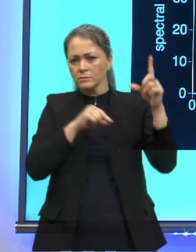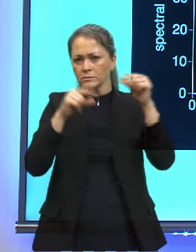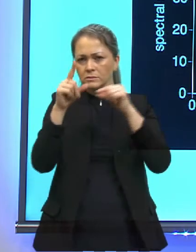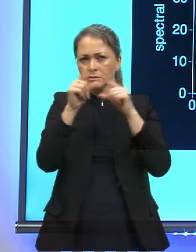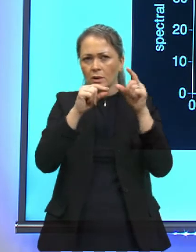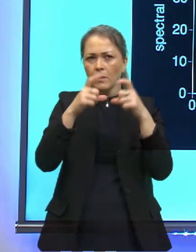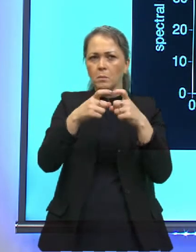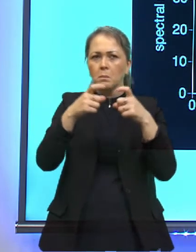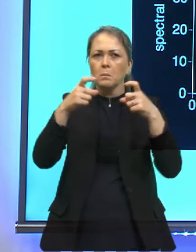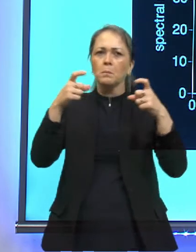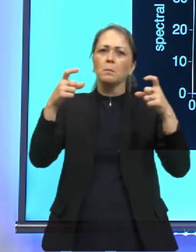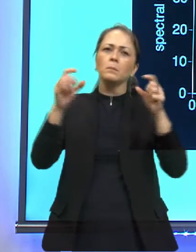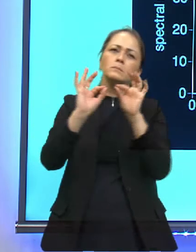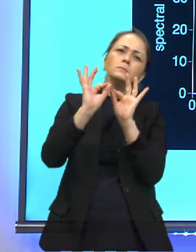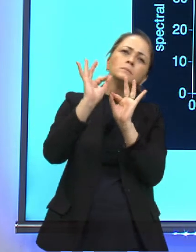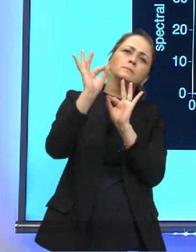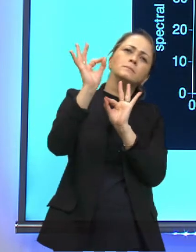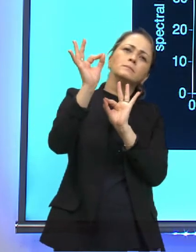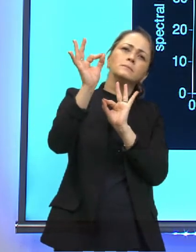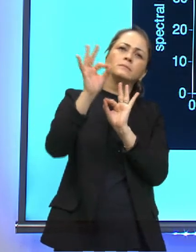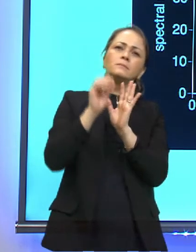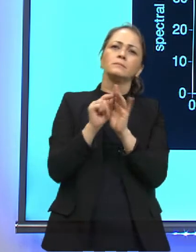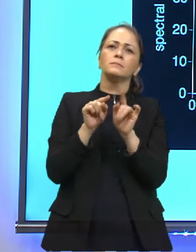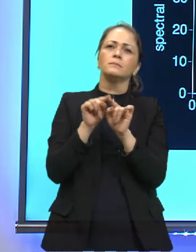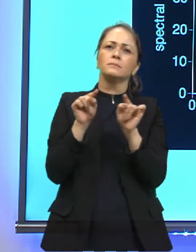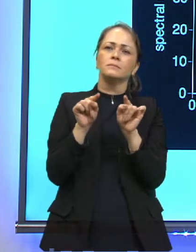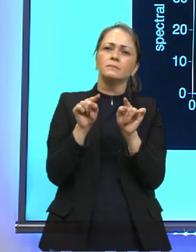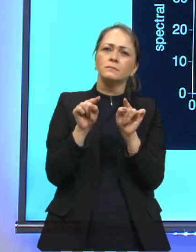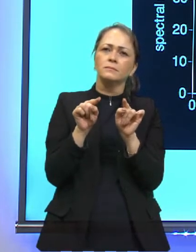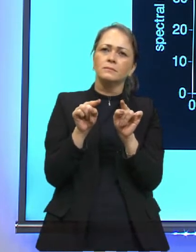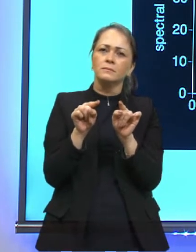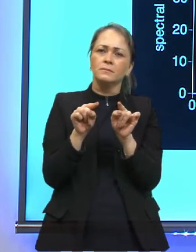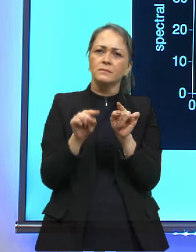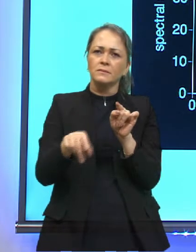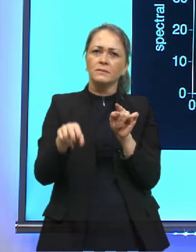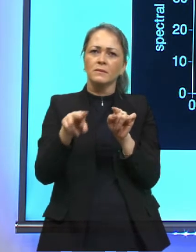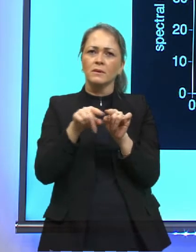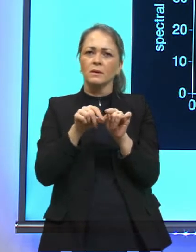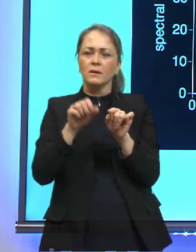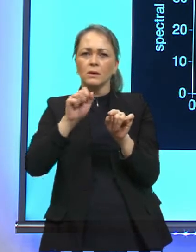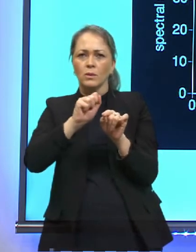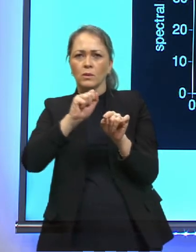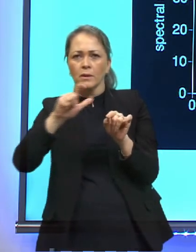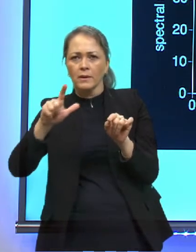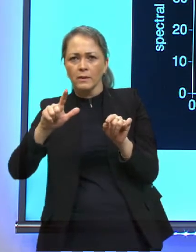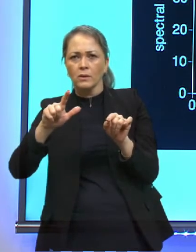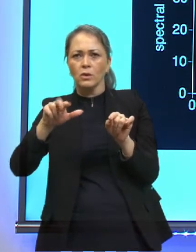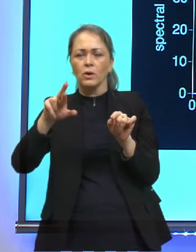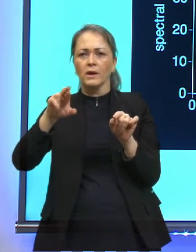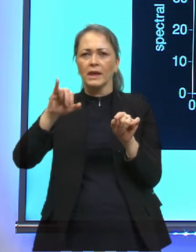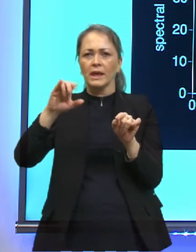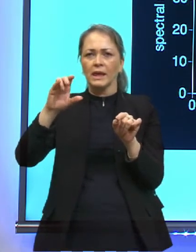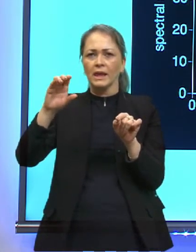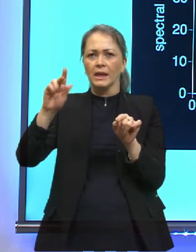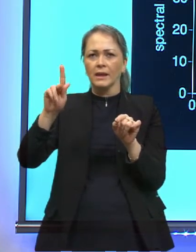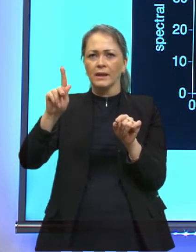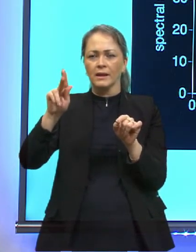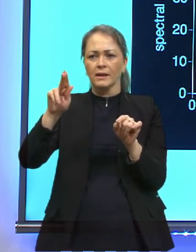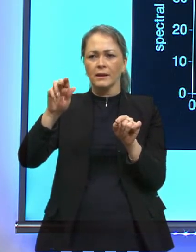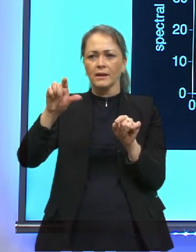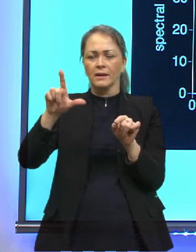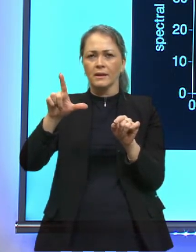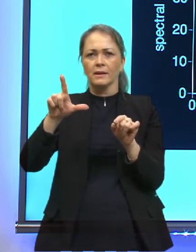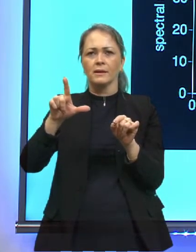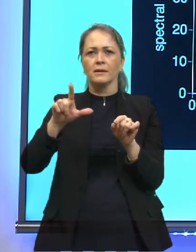gigantescas, longas distâncias, escalas, enfim, mas aqui a estrela Riegel ela é azul, então ela tem um padrão de cor